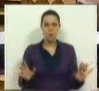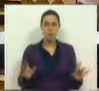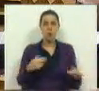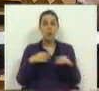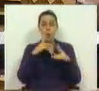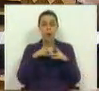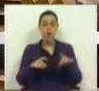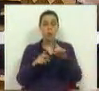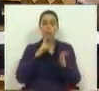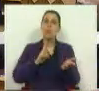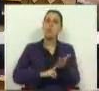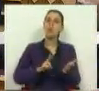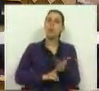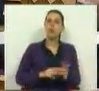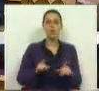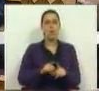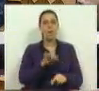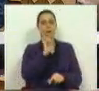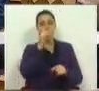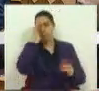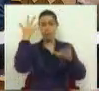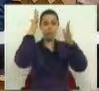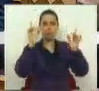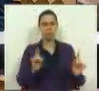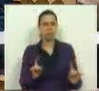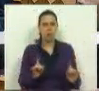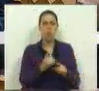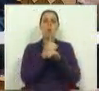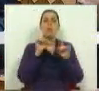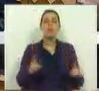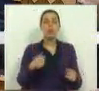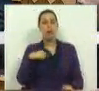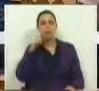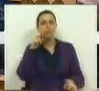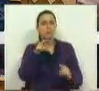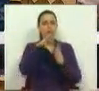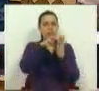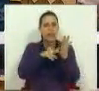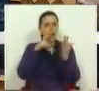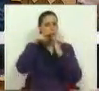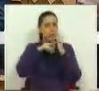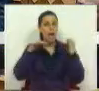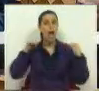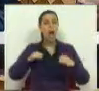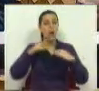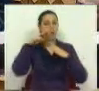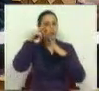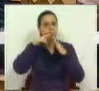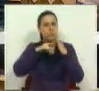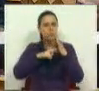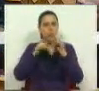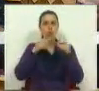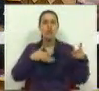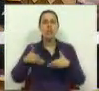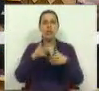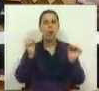encontramos motivos para a sua euforia. Porque nós olhamos para o texto do acordo e não encontramos uma